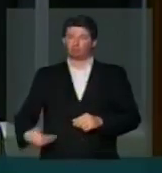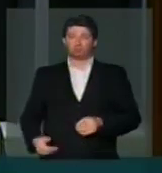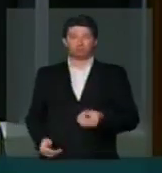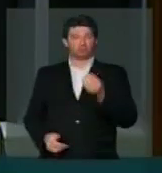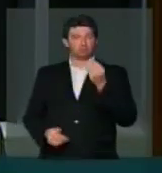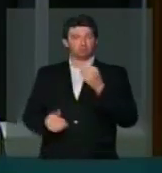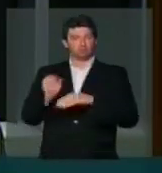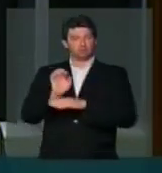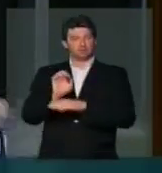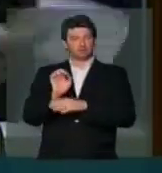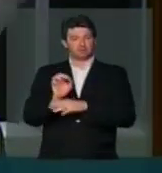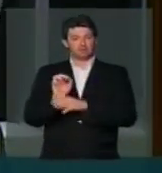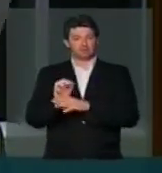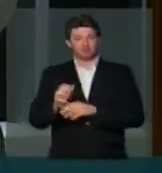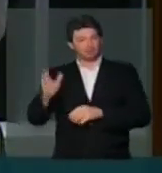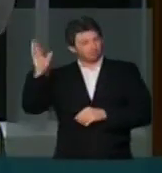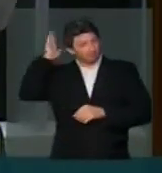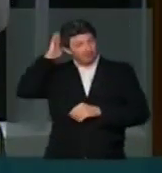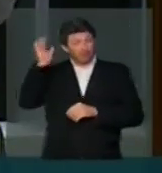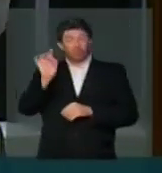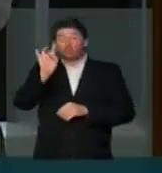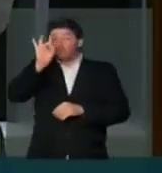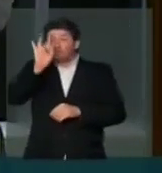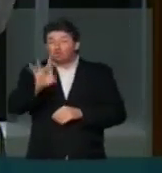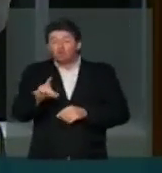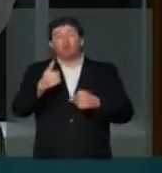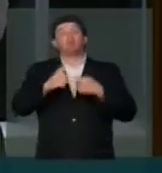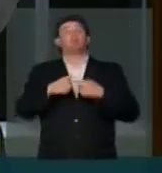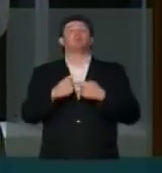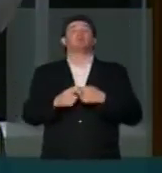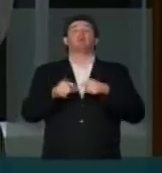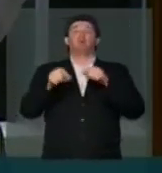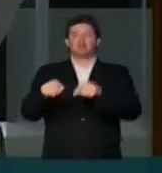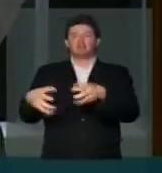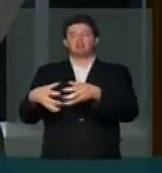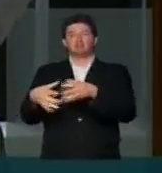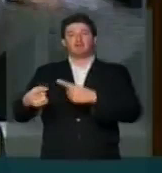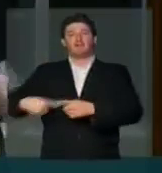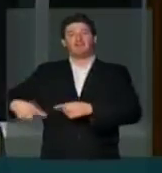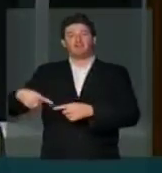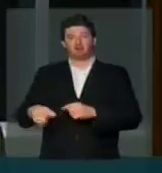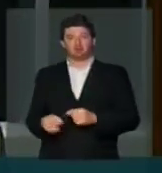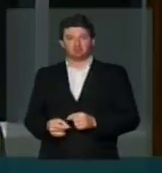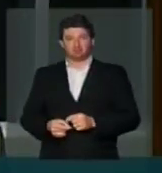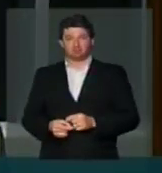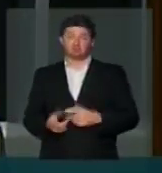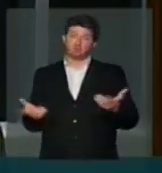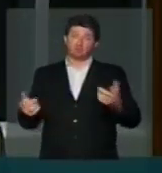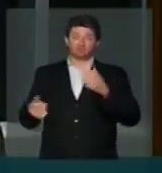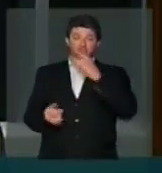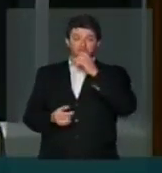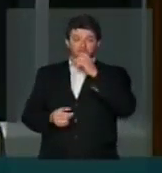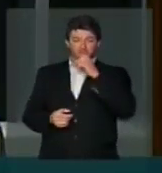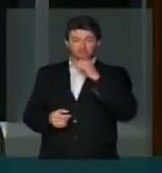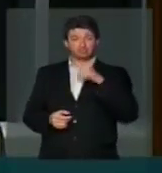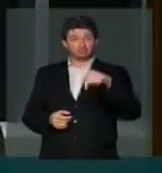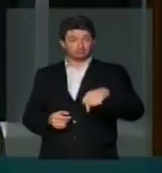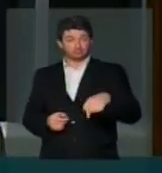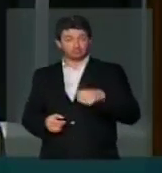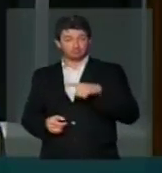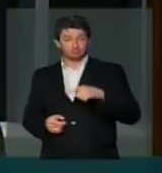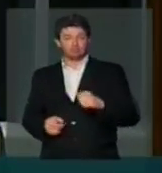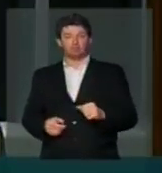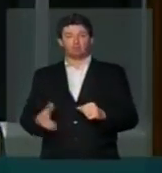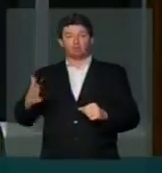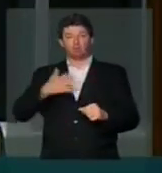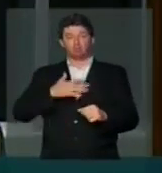do estado do Pará, apenas provocados por esta quadrilha. Então, está aqui o